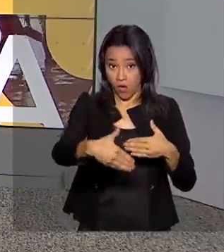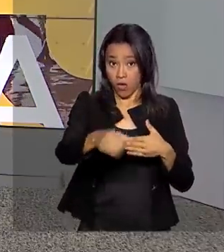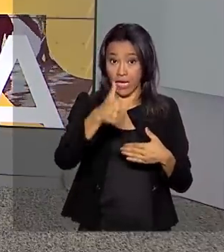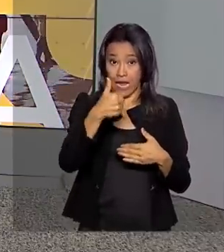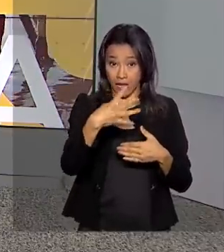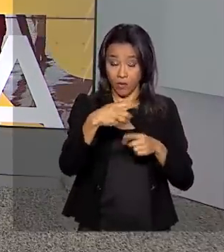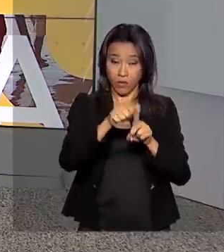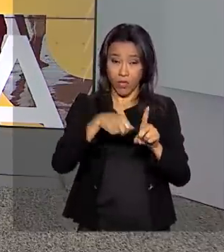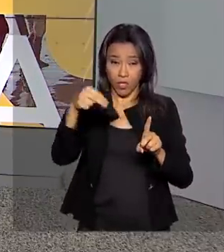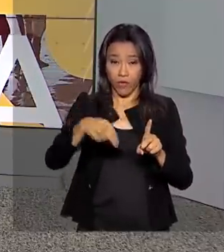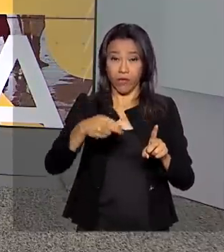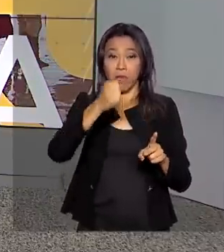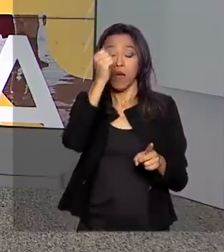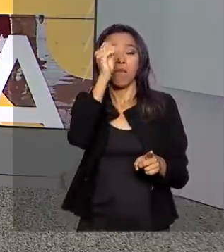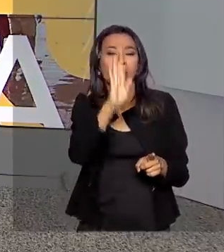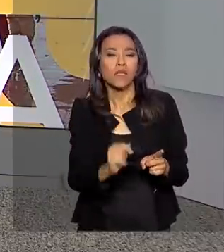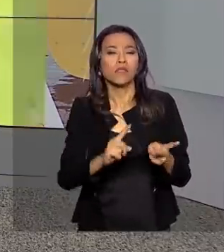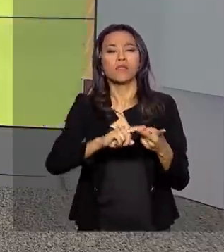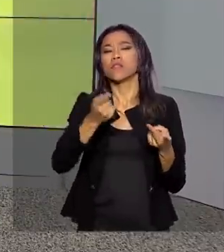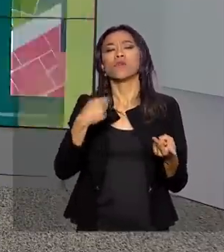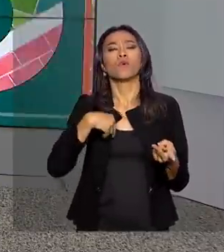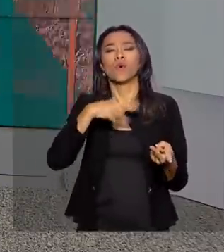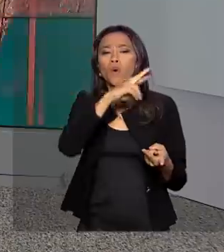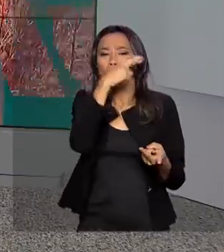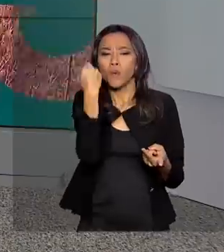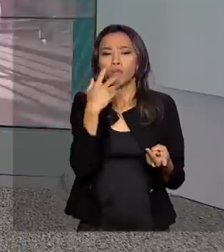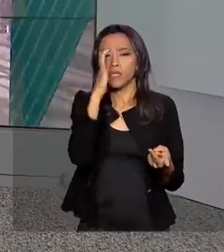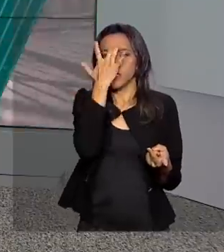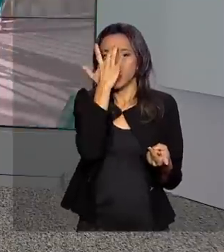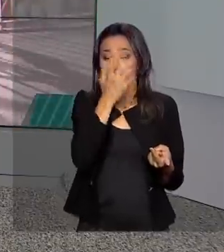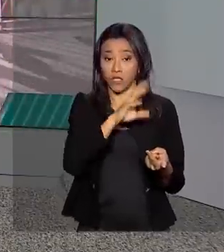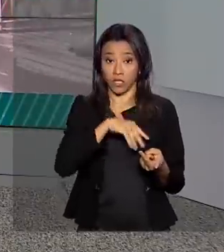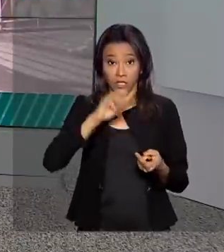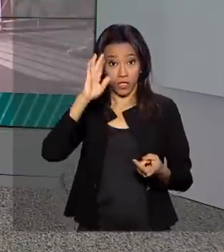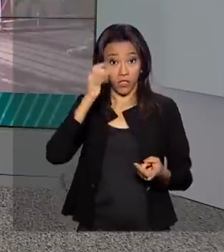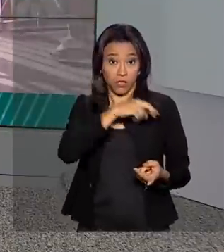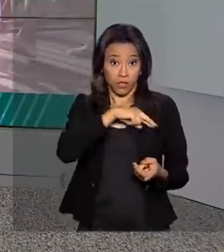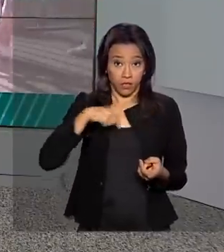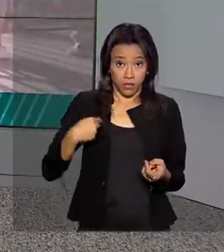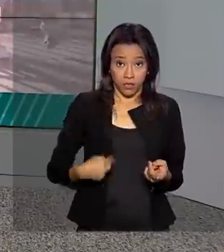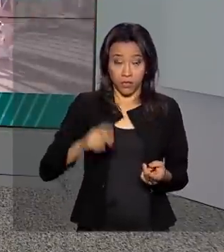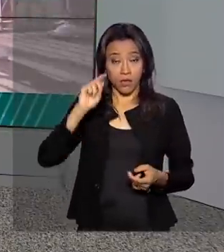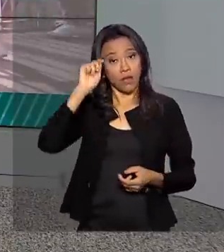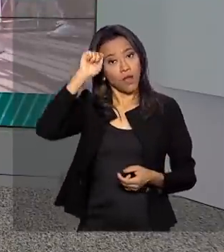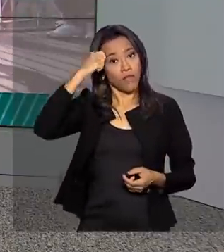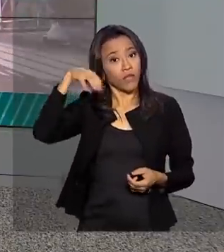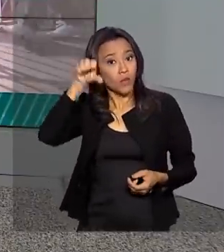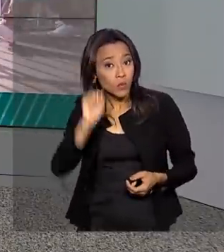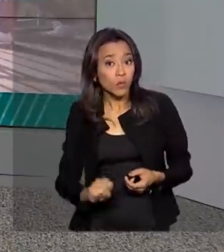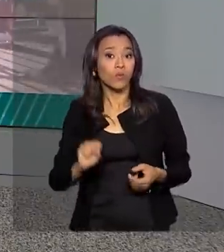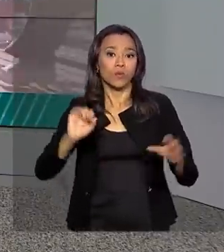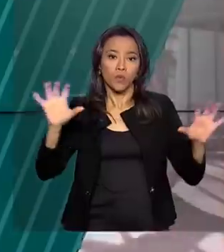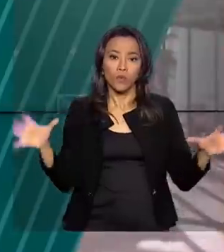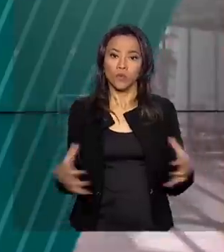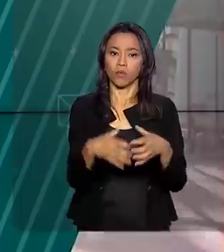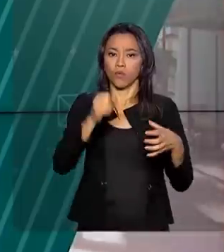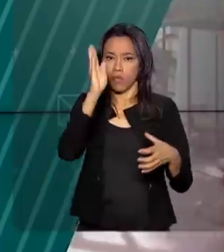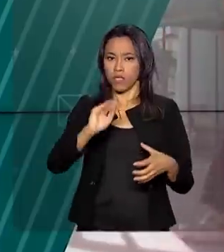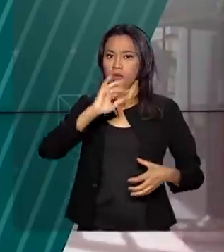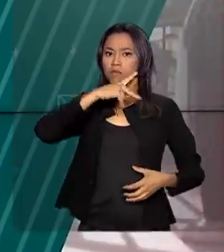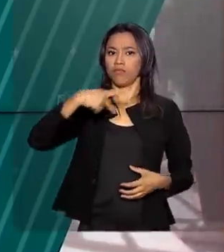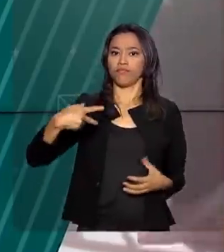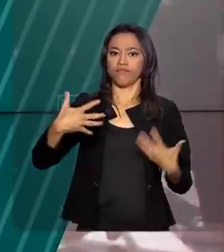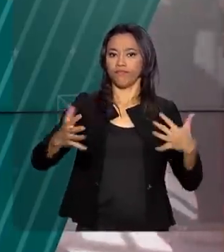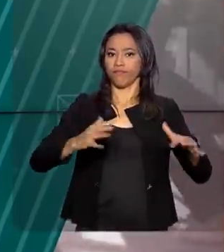é o grupo que reúne Brasil, Rússia, Índia, China e África do Sul. O Brasil assumiu a presidência rotativa do bloco. No